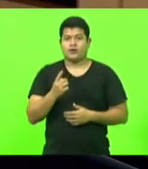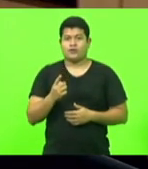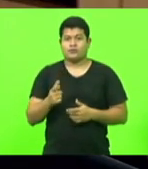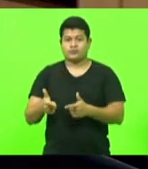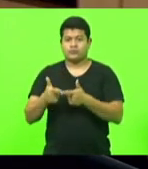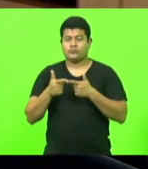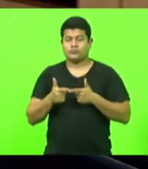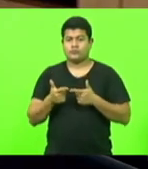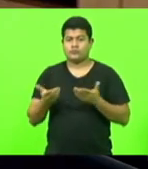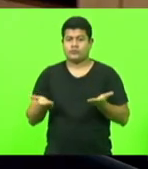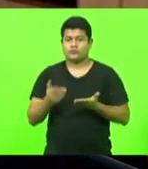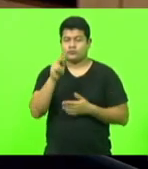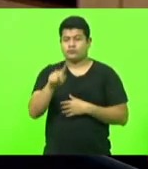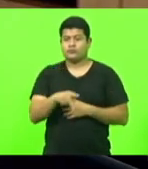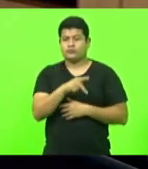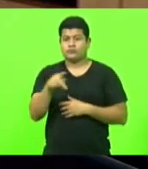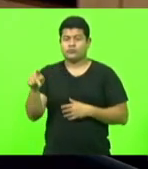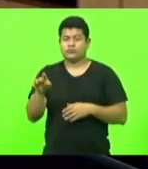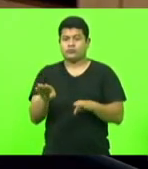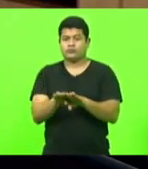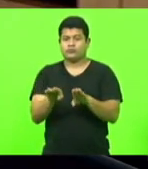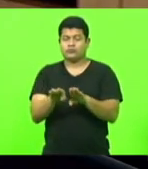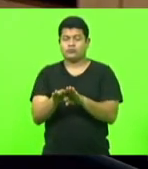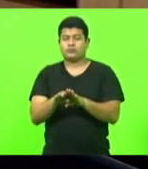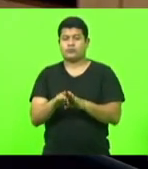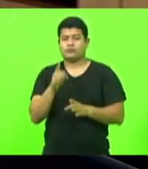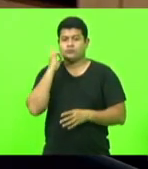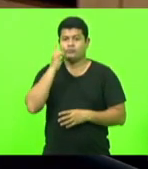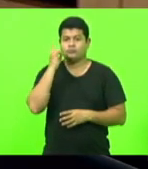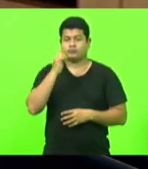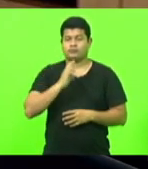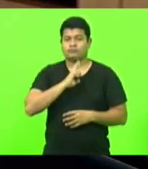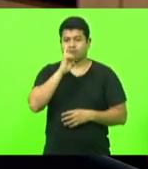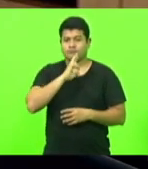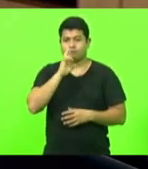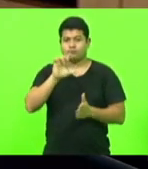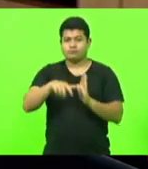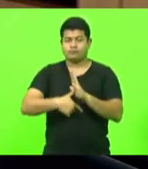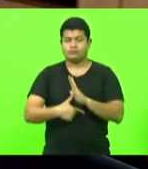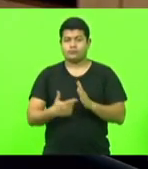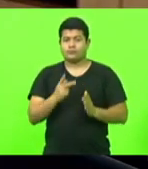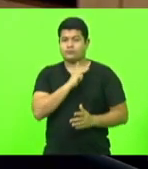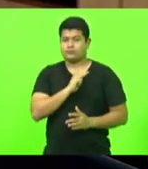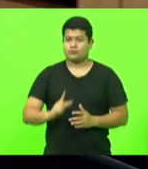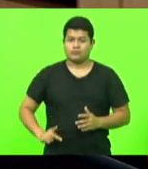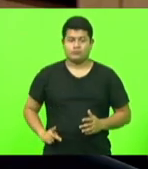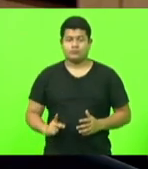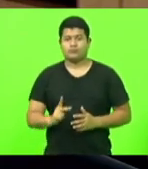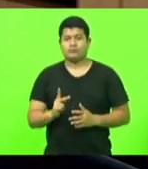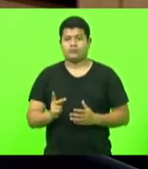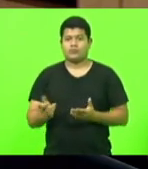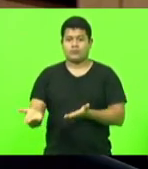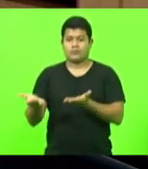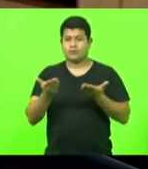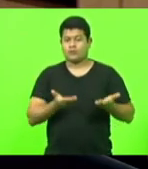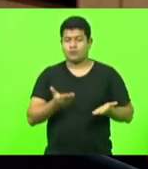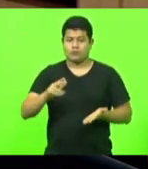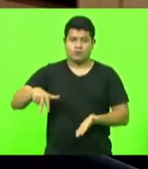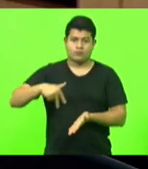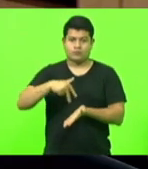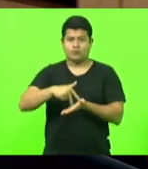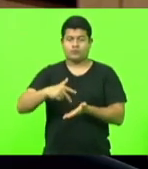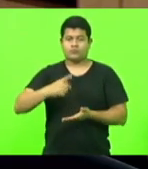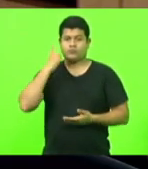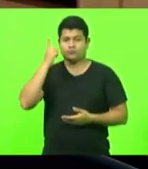Pedro Baldiceira e o Sr. Deputado Rodrigo Minotto. Em seguida, o Sr. Presidente convidou para fazer uso da palavra o Excelentíssimo Sr.